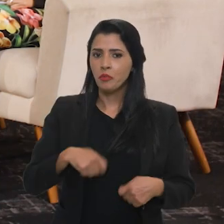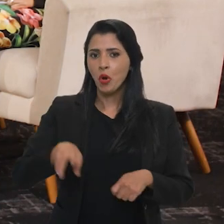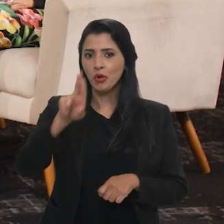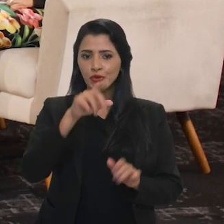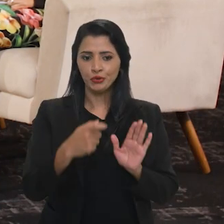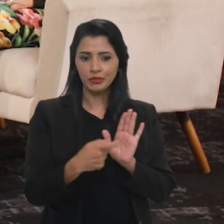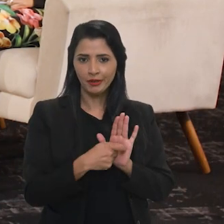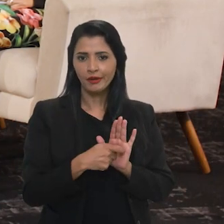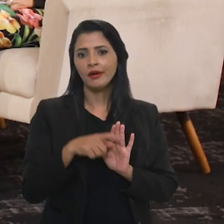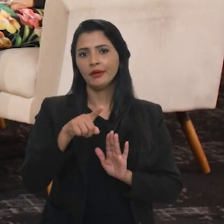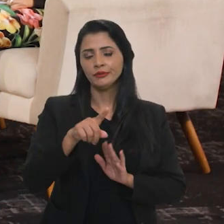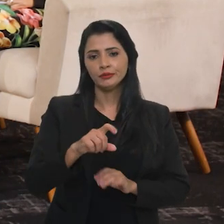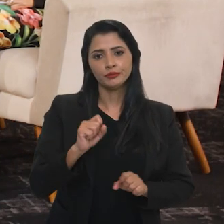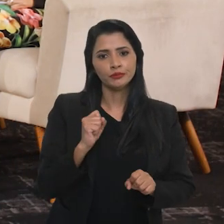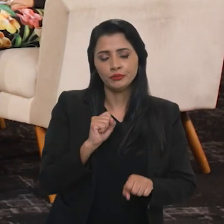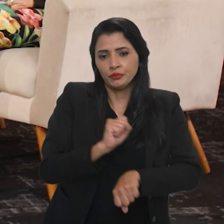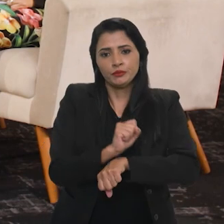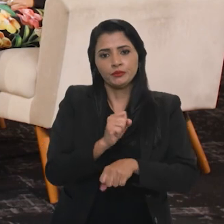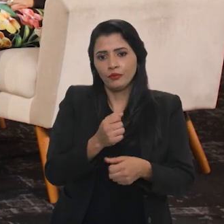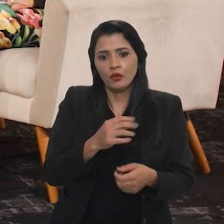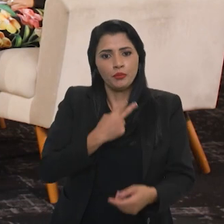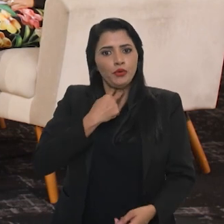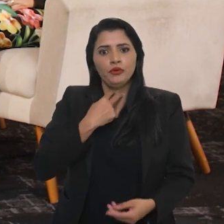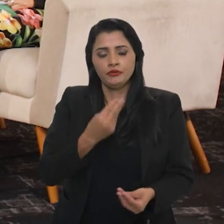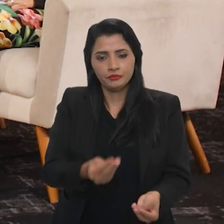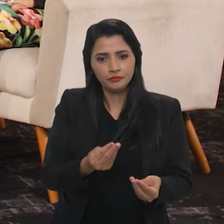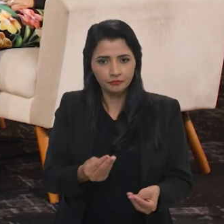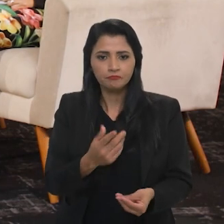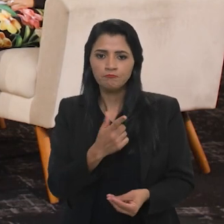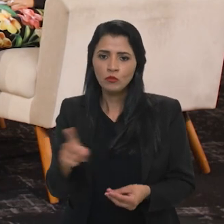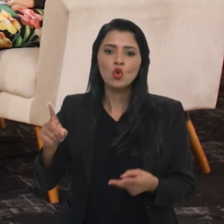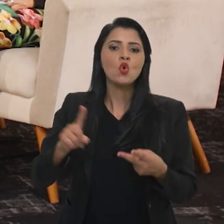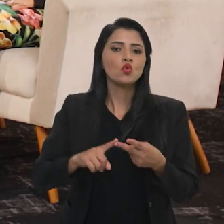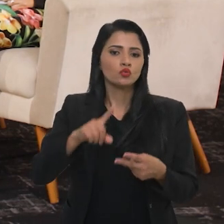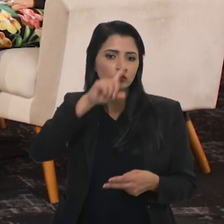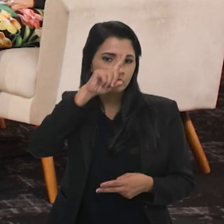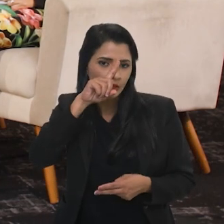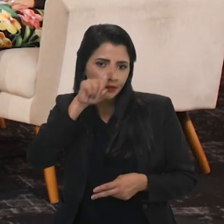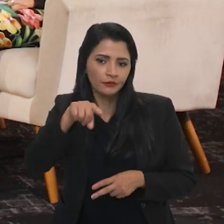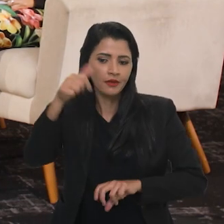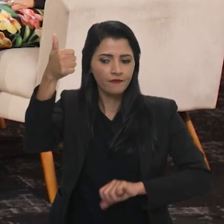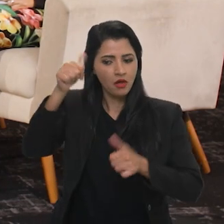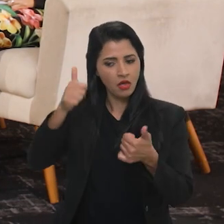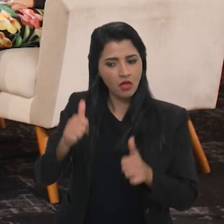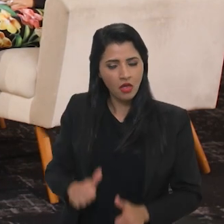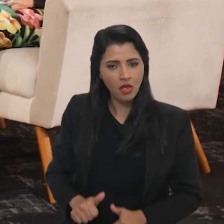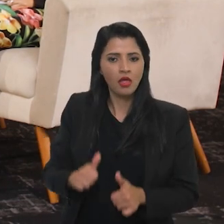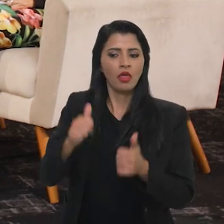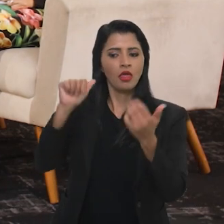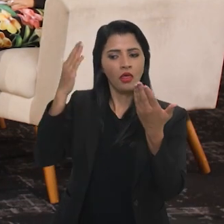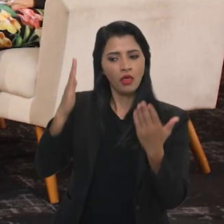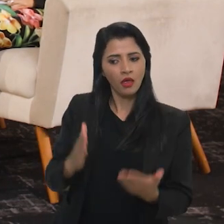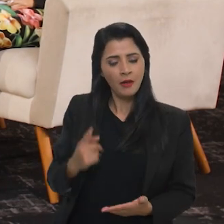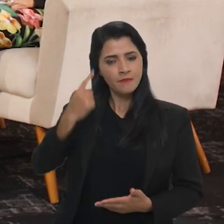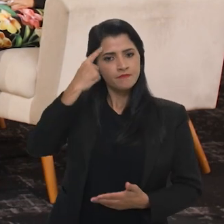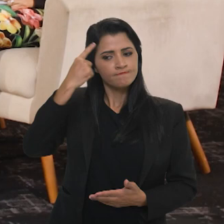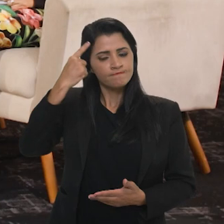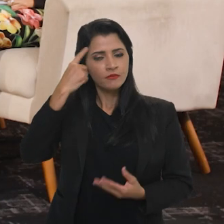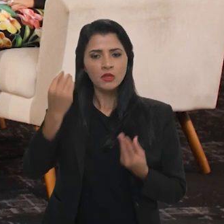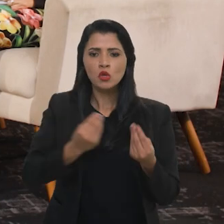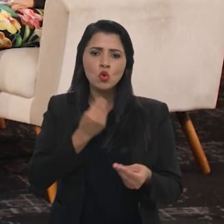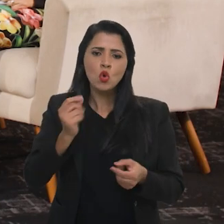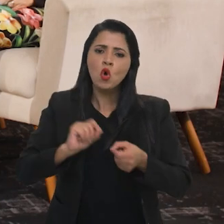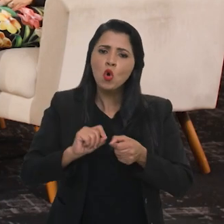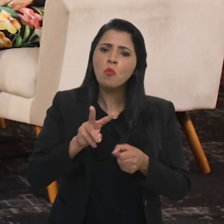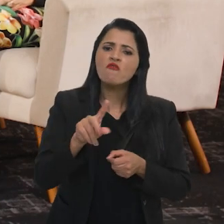a inteligência artificial naquelas atividades, fazer uma moratória em relação a isso e os outros riscos obviamente serem analisados e mitigados e pensar